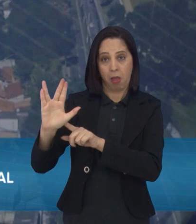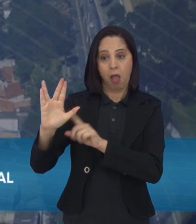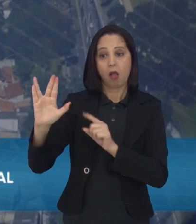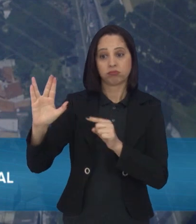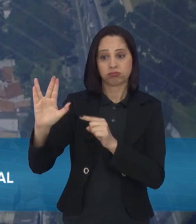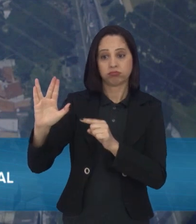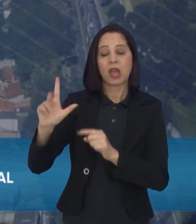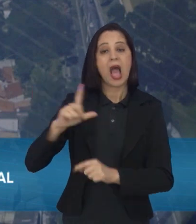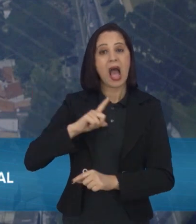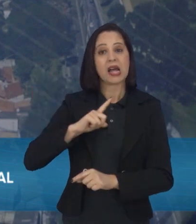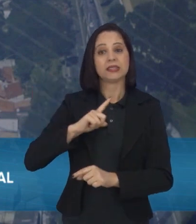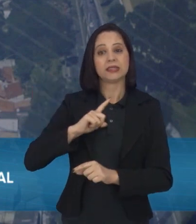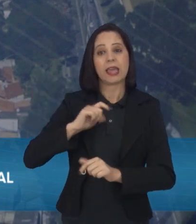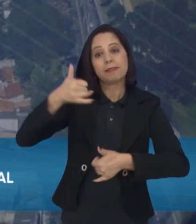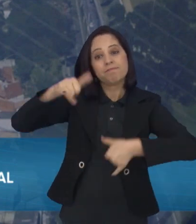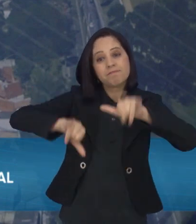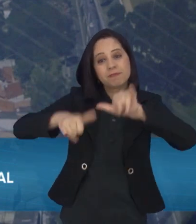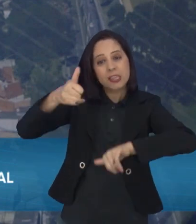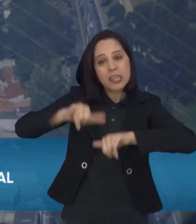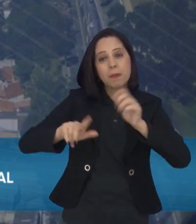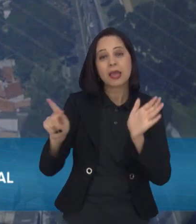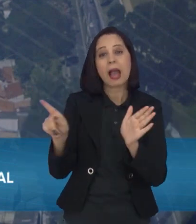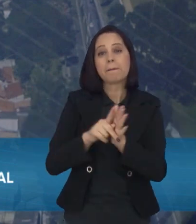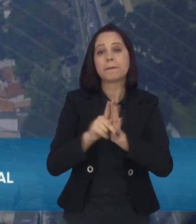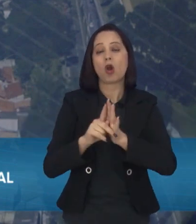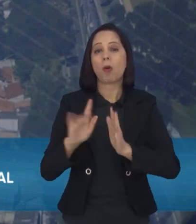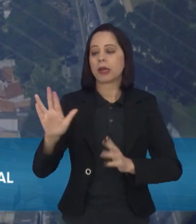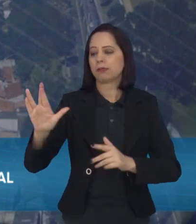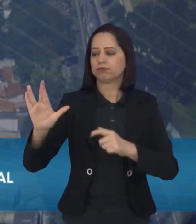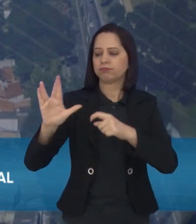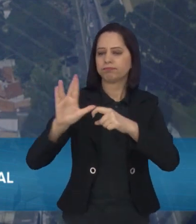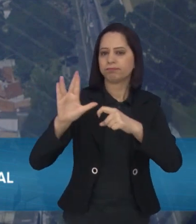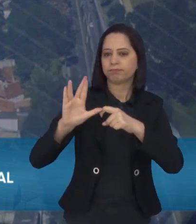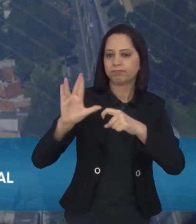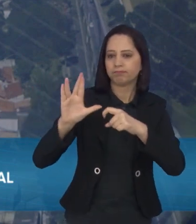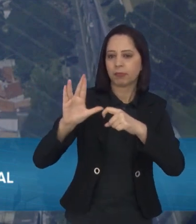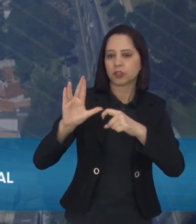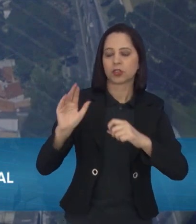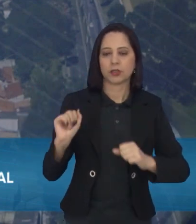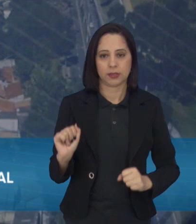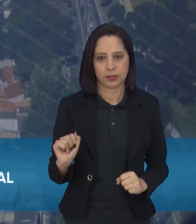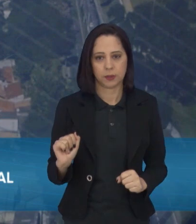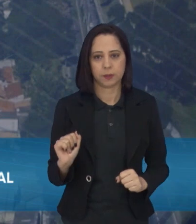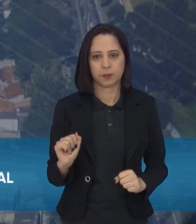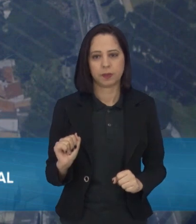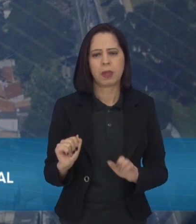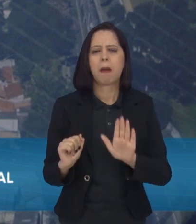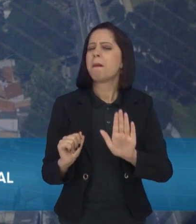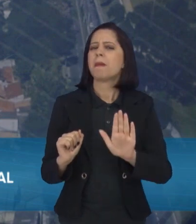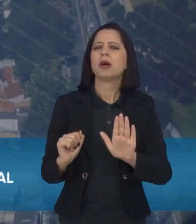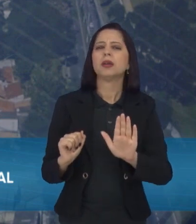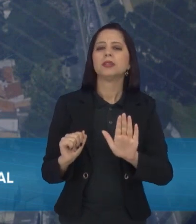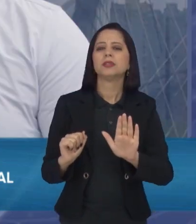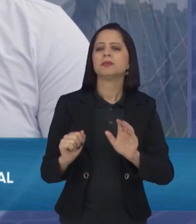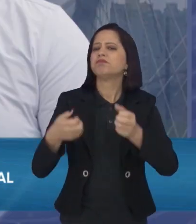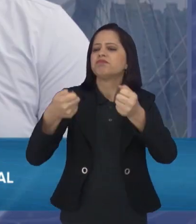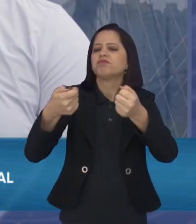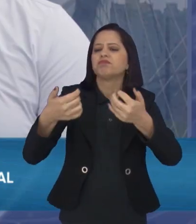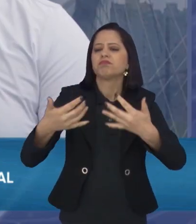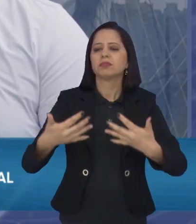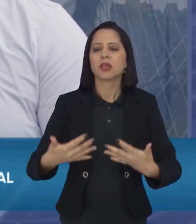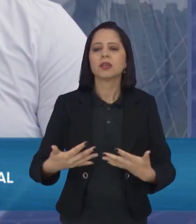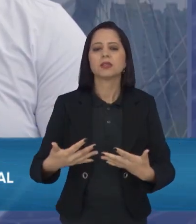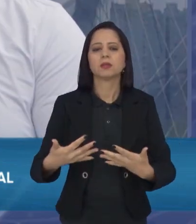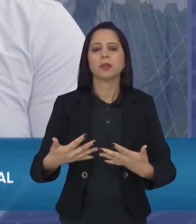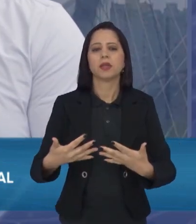medicinais. Então a gente vai continuar falando desse assunto. Marcelo, queria que você explicasse